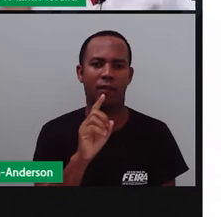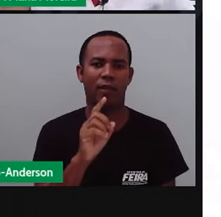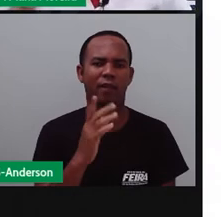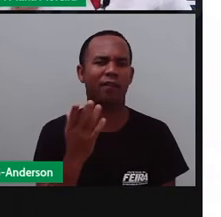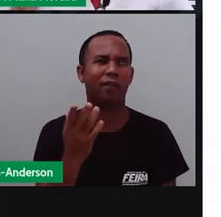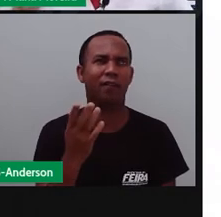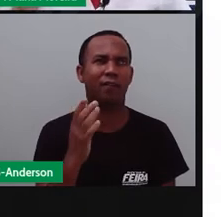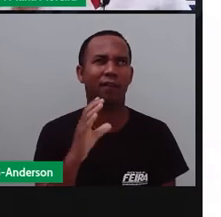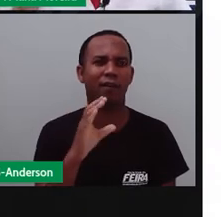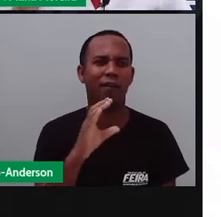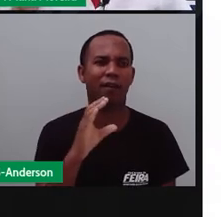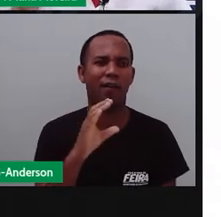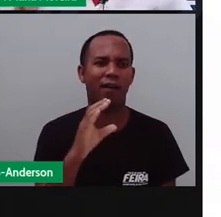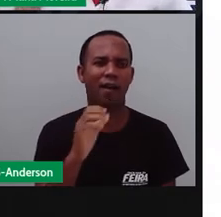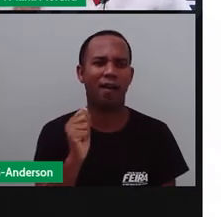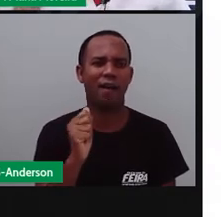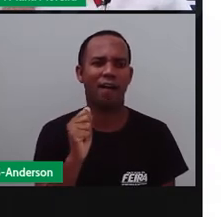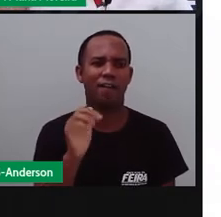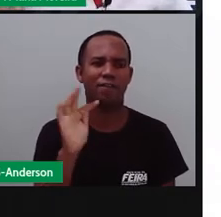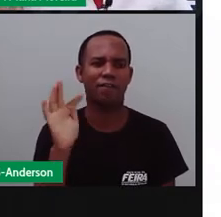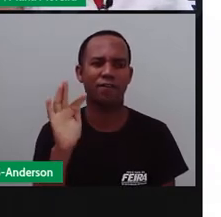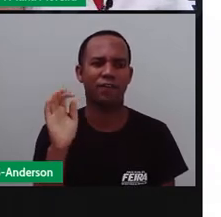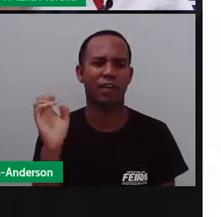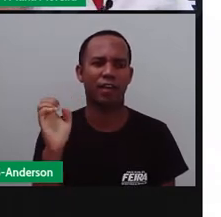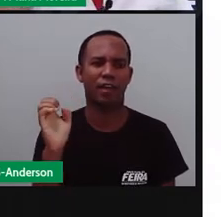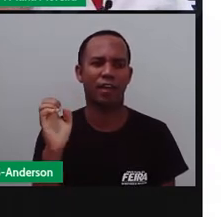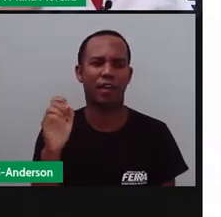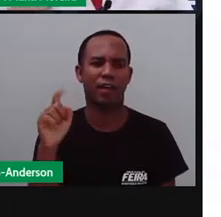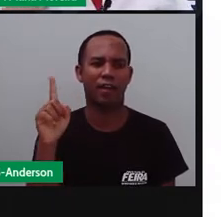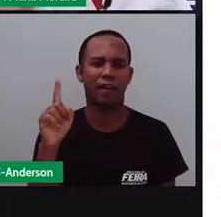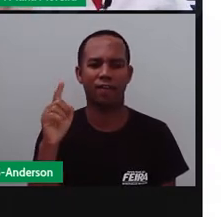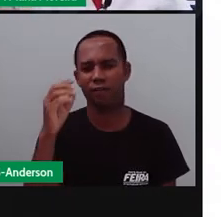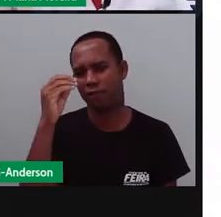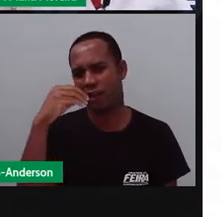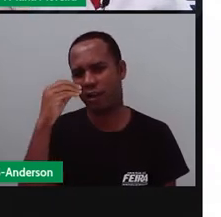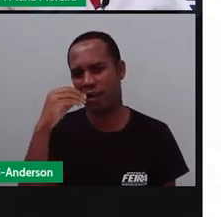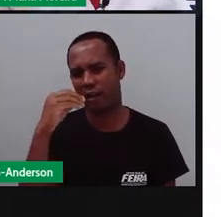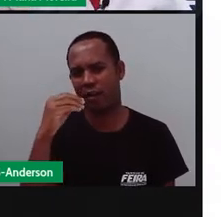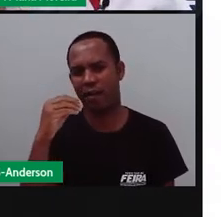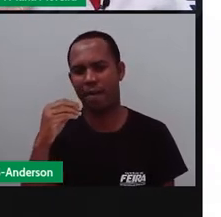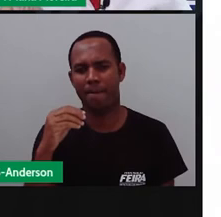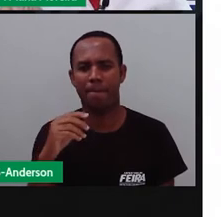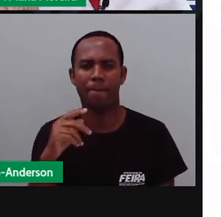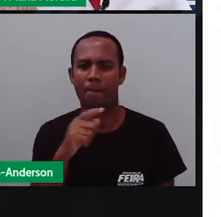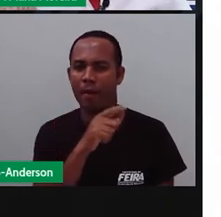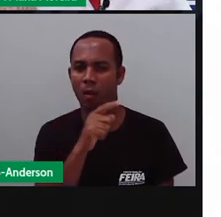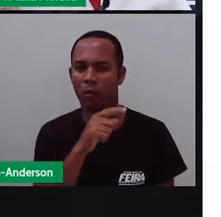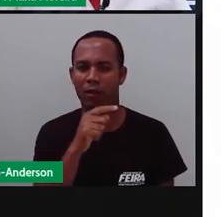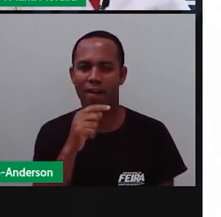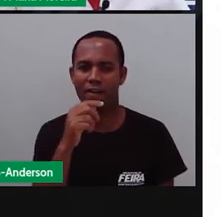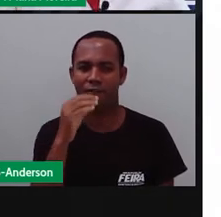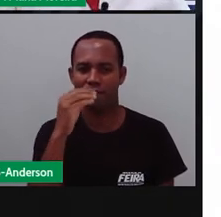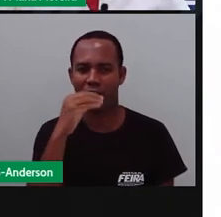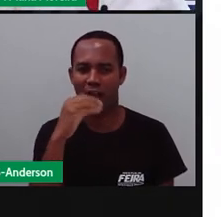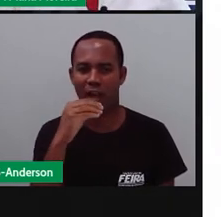demorou um pouquinho só. É o quê? Fraca. E a que eu demoro mais, ela vai ser o quê?